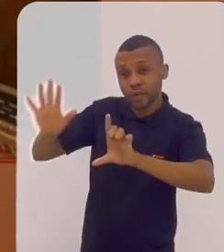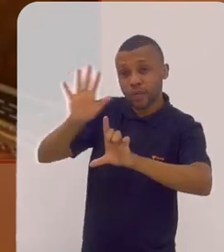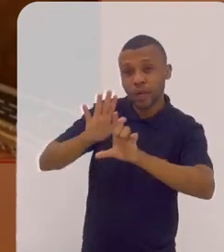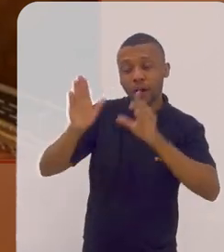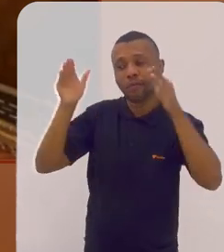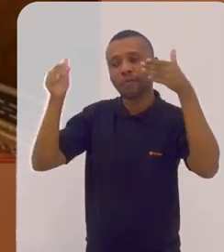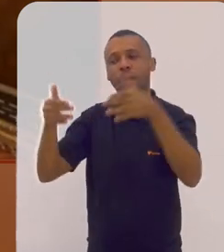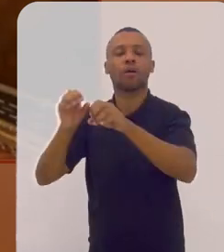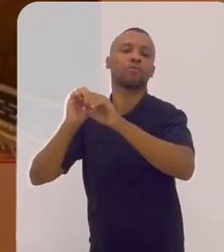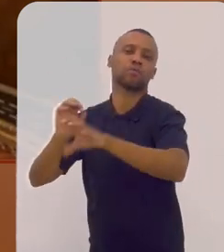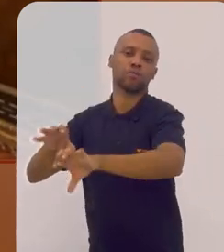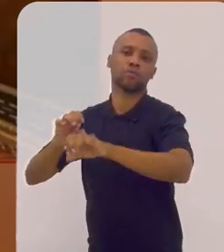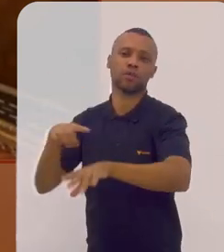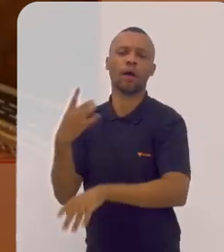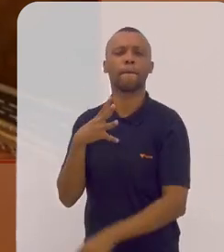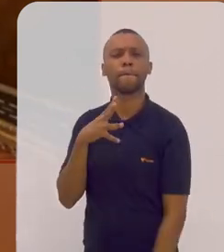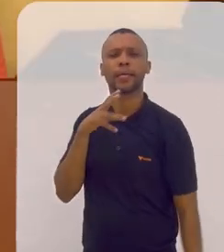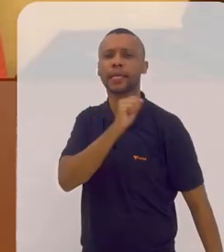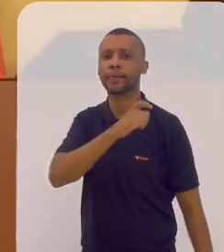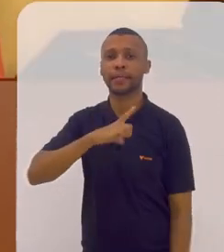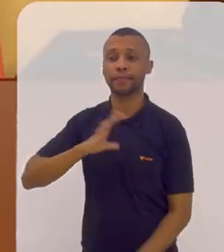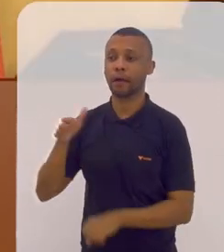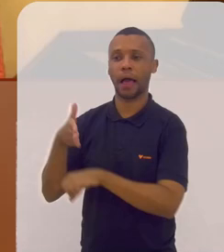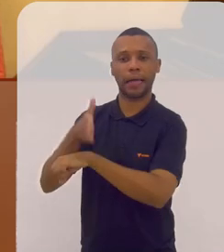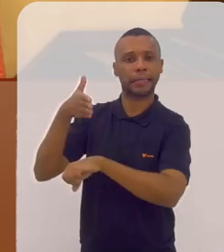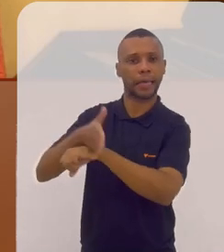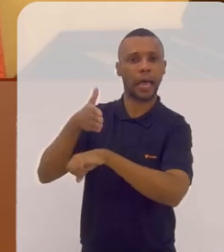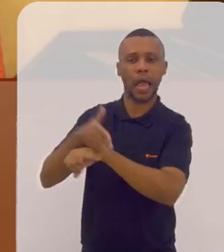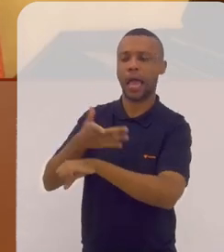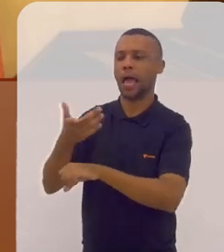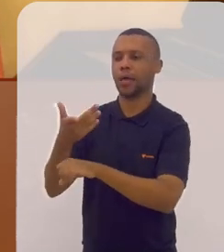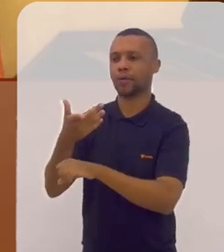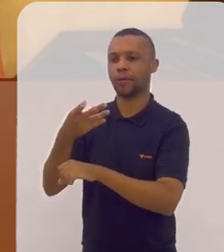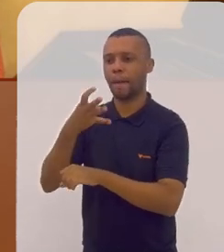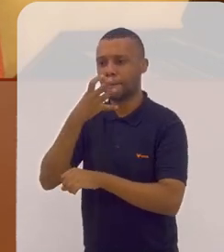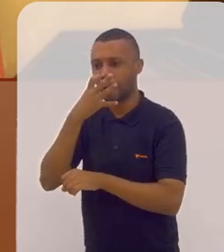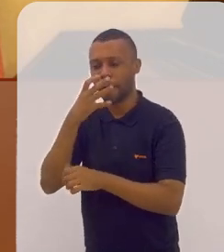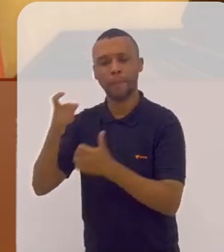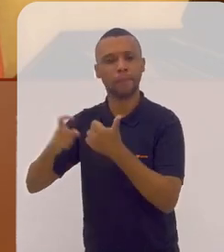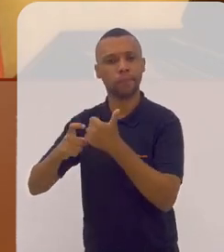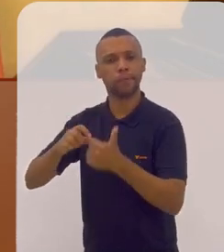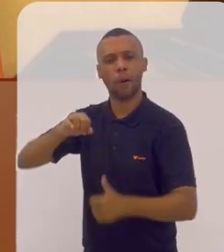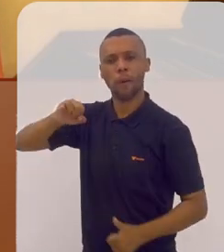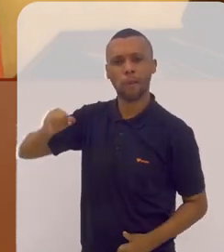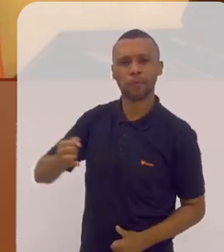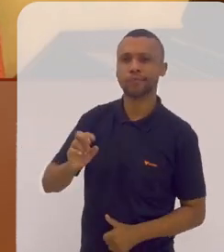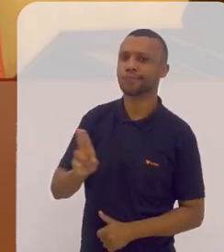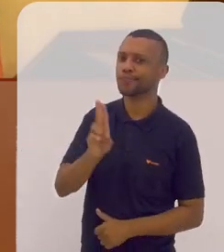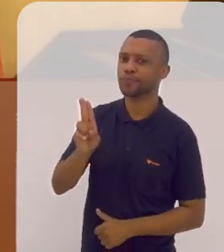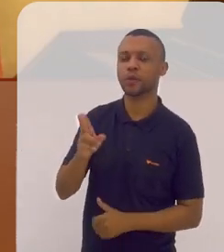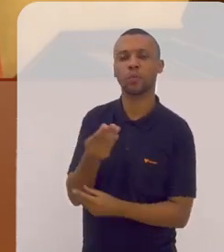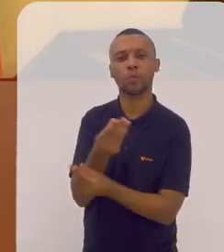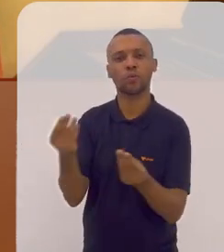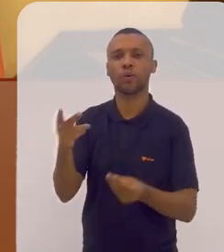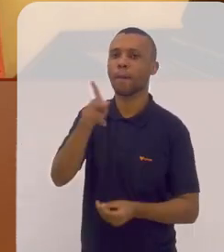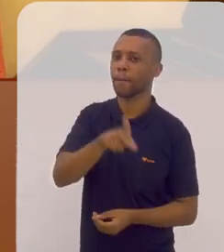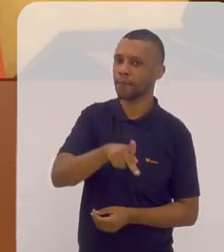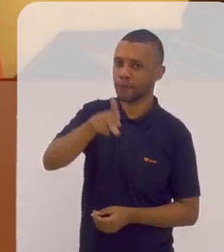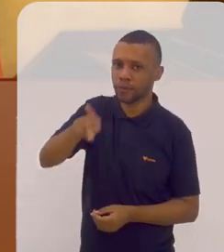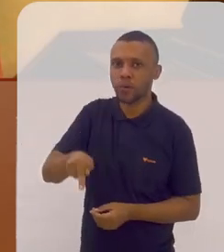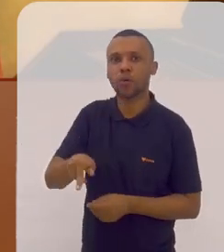gente percebe que tiveram bastante acessos e também foram muito usados por